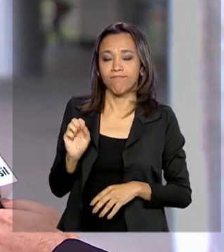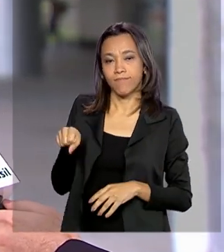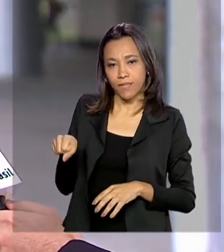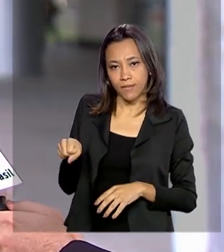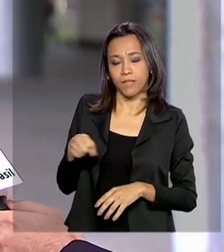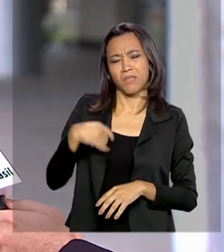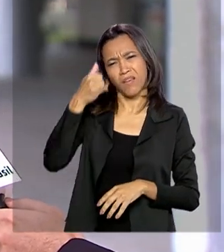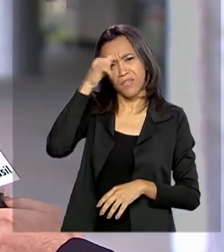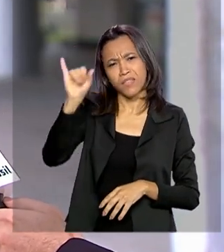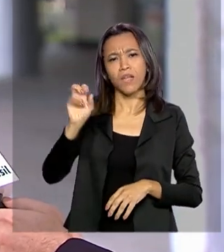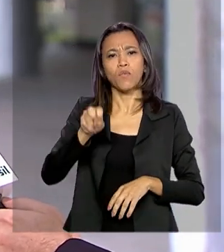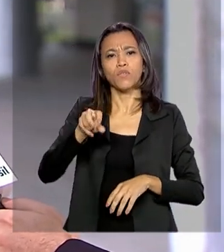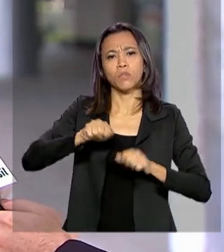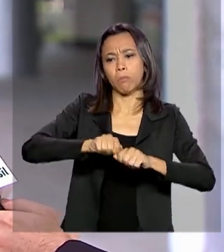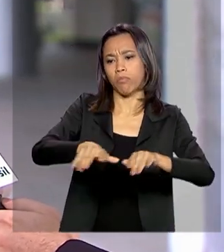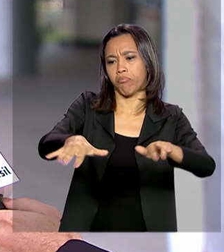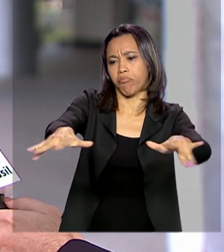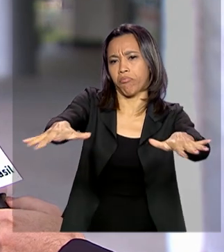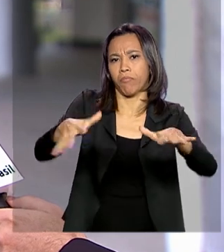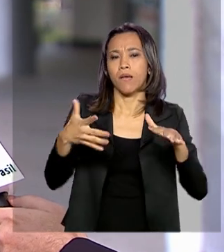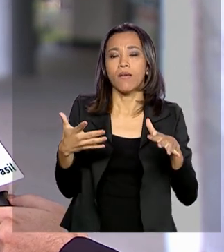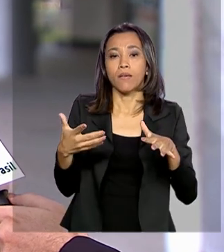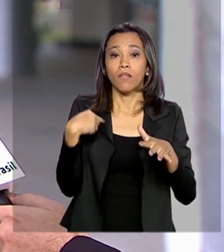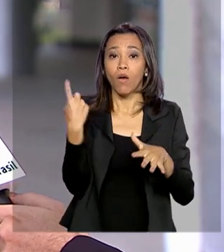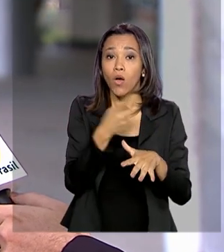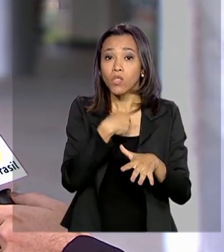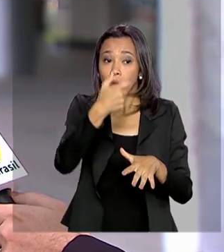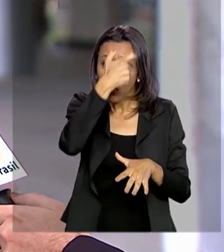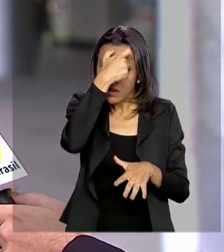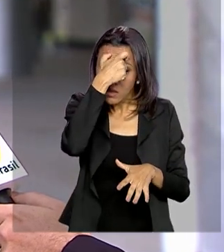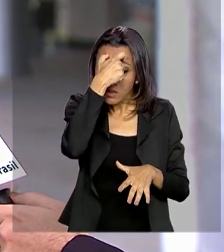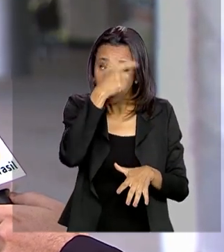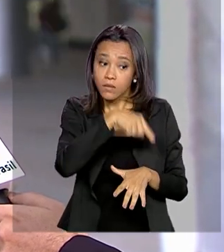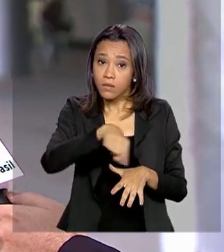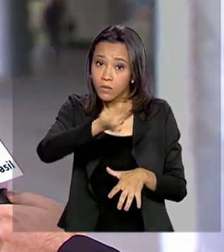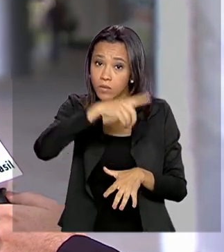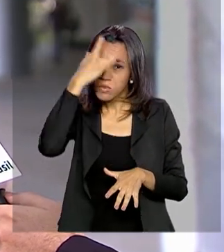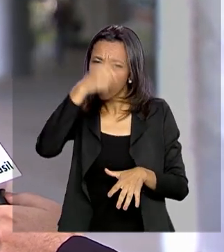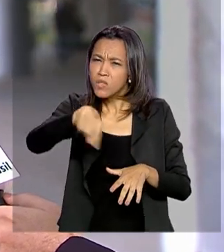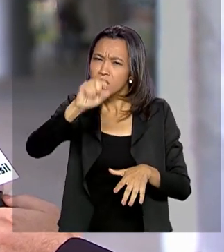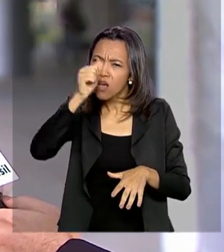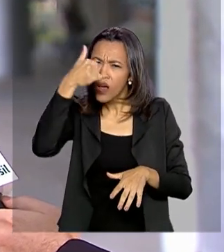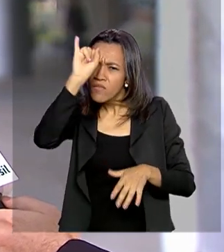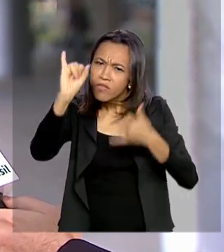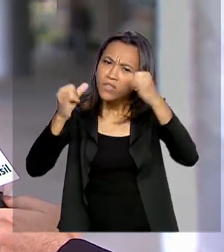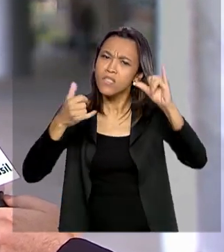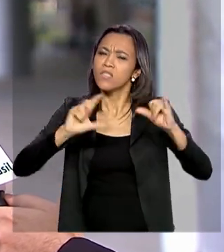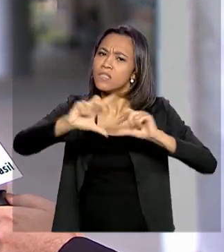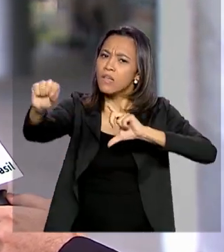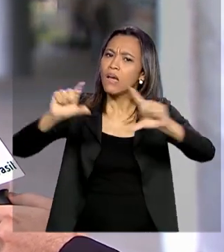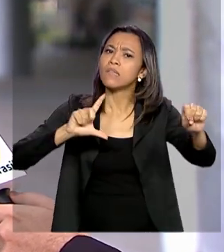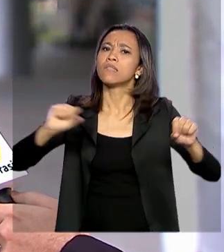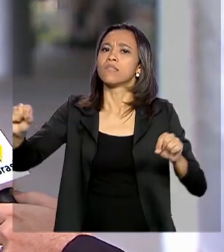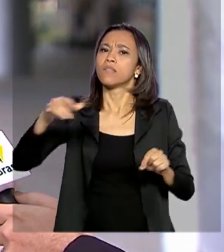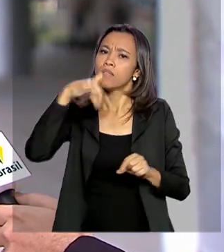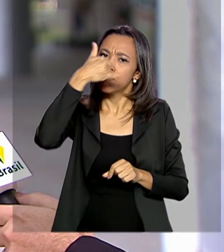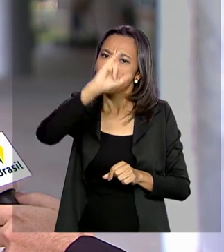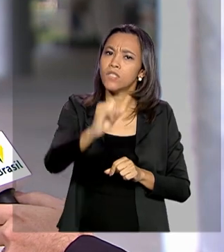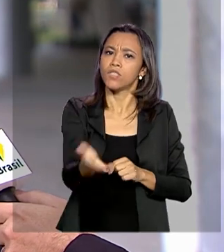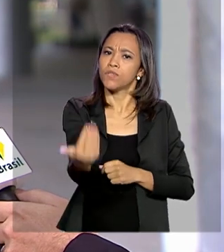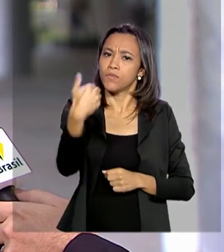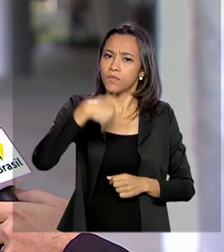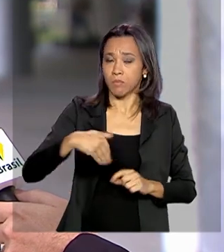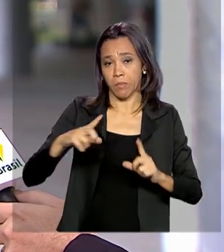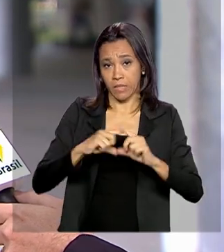disseminação do vírus, nós estamos conscientizando a comunidade que evite sair das aldeias, evite vir à Brasília, evite reuniões,